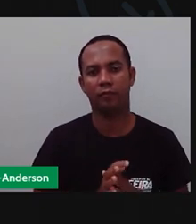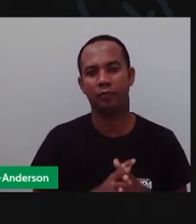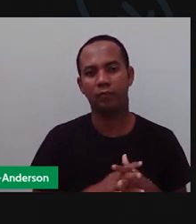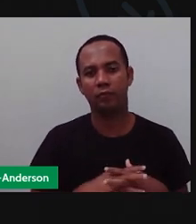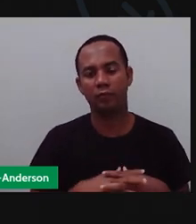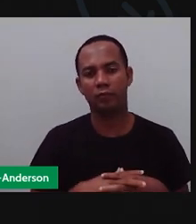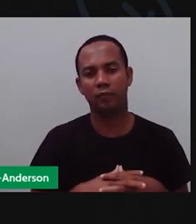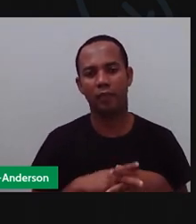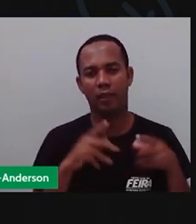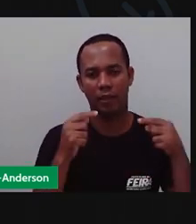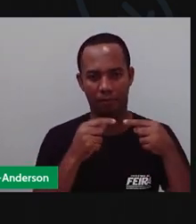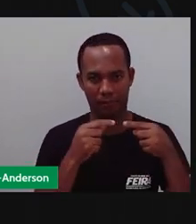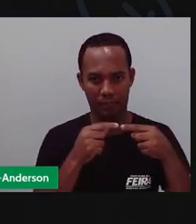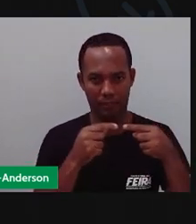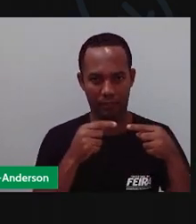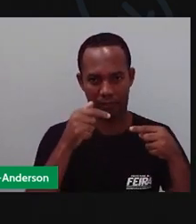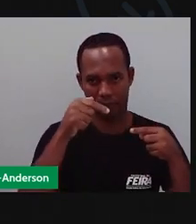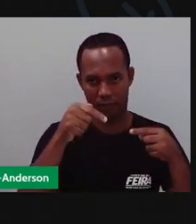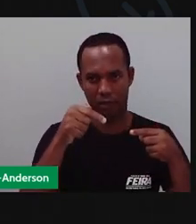refere cada uma dessas coisas.